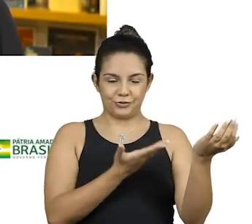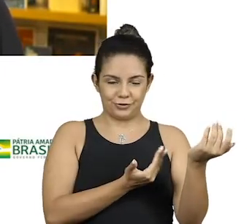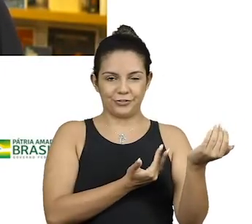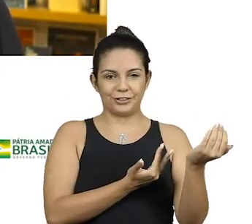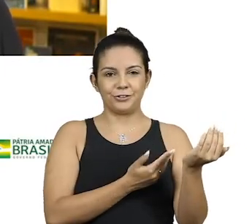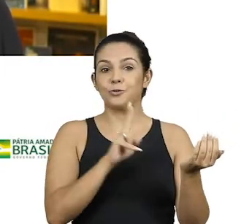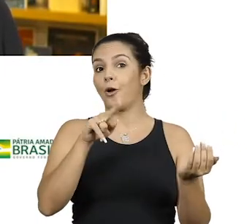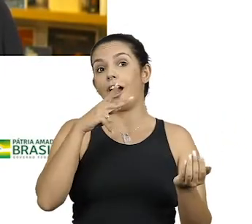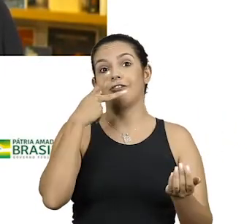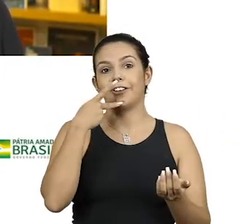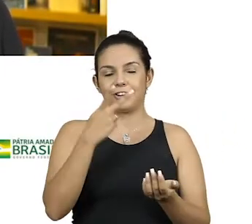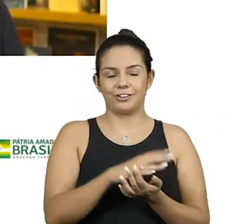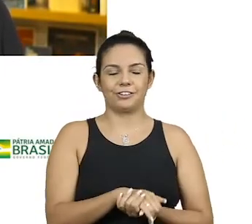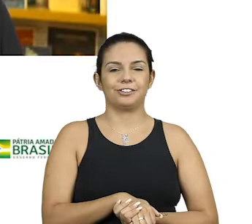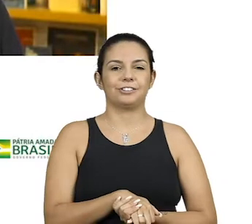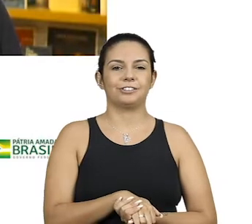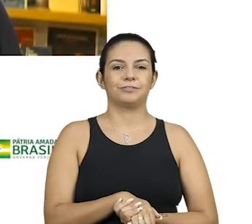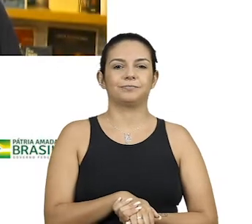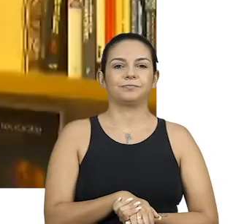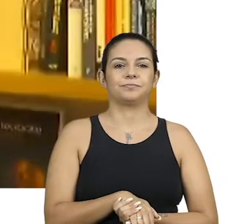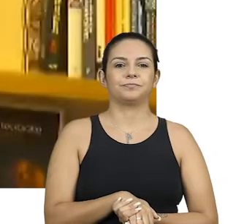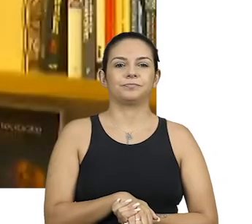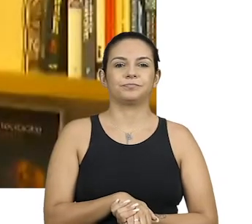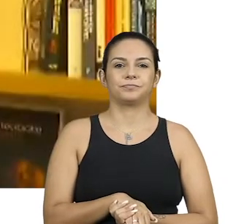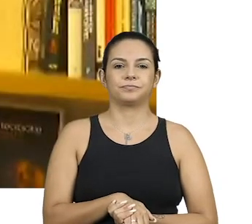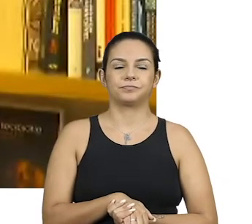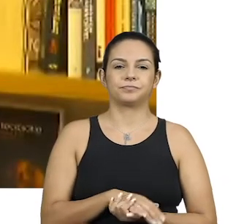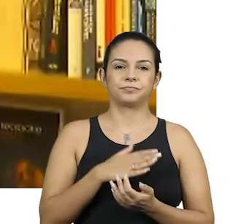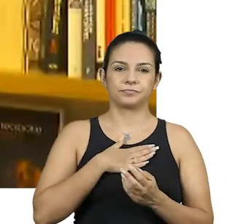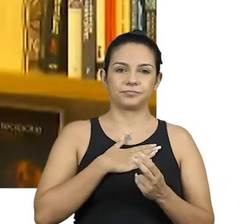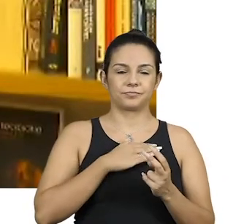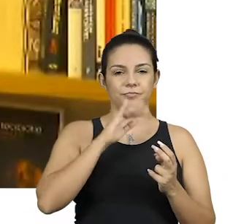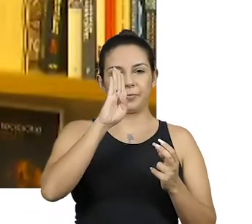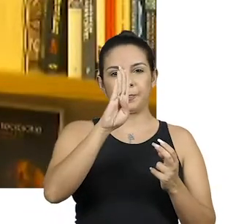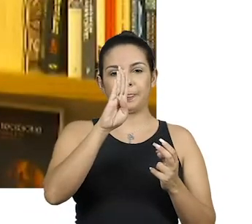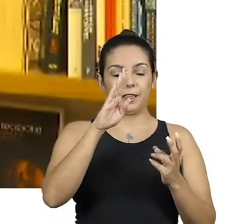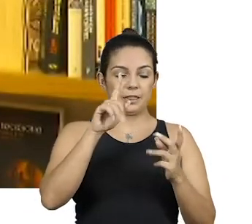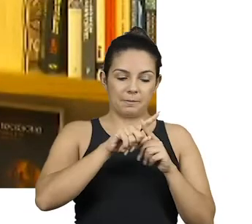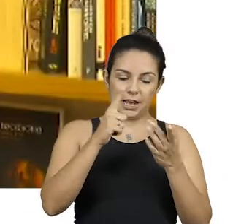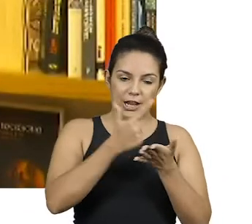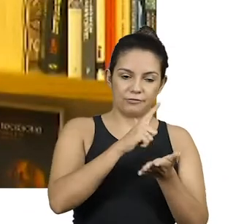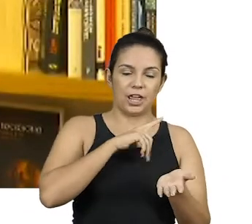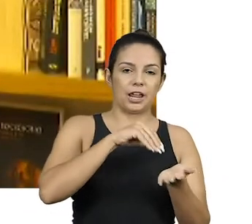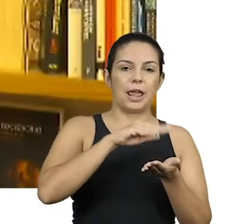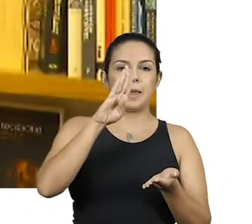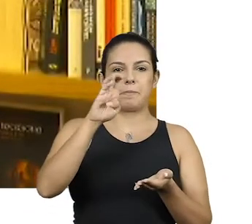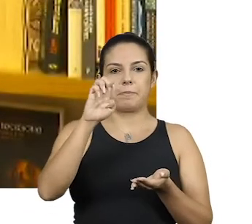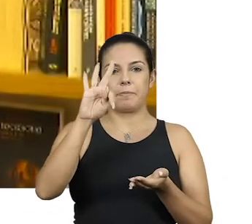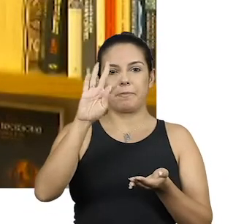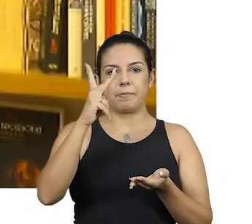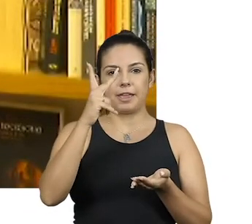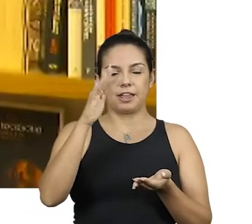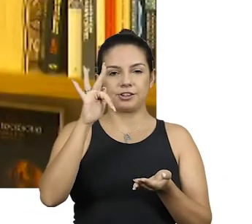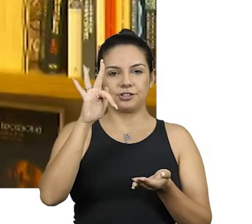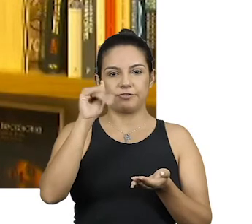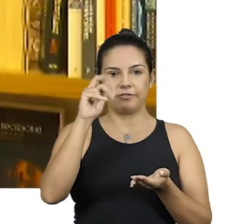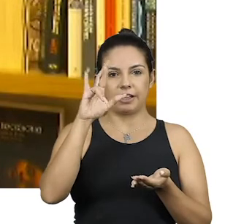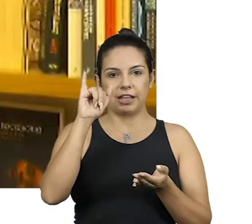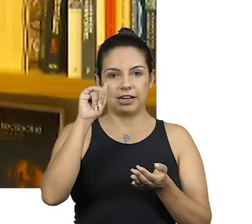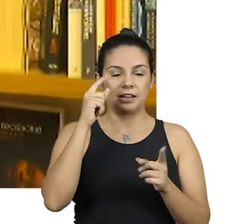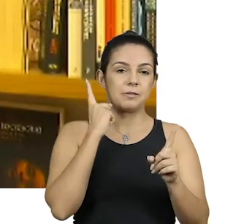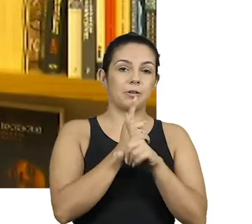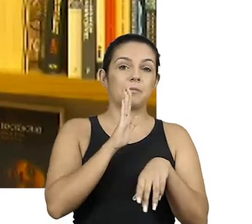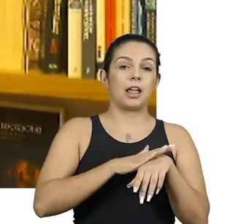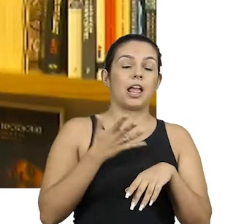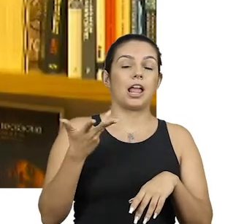disso no Paraná. a minha querida Beth Faria. Um dos encontros mais